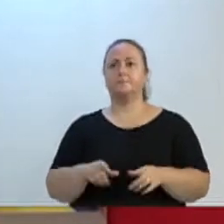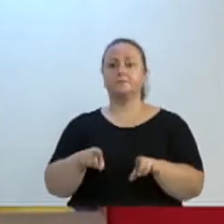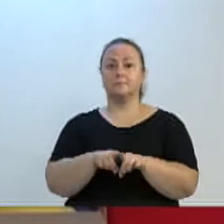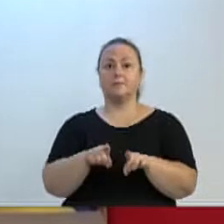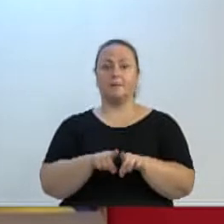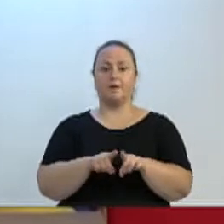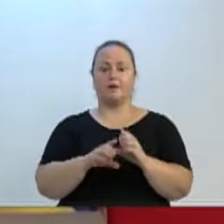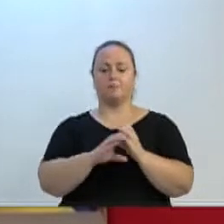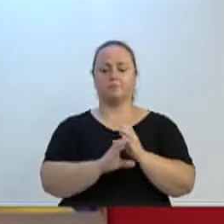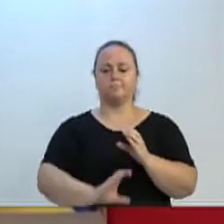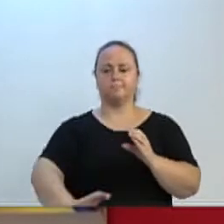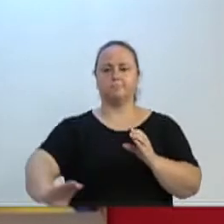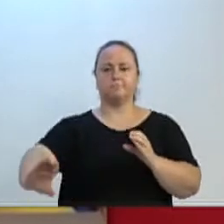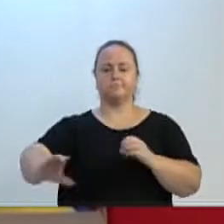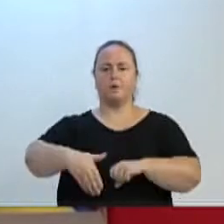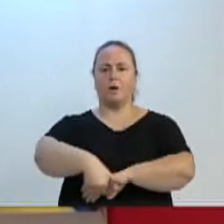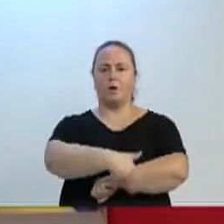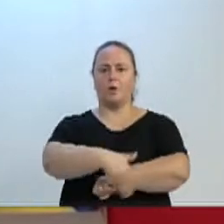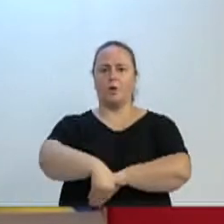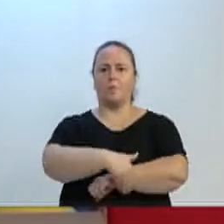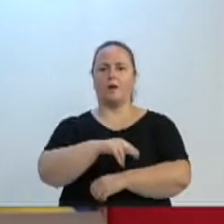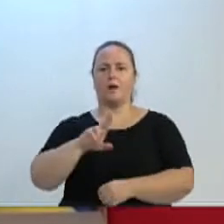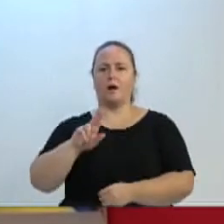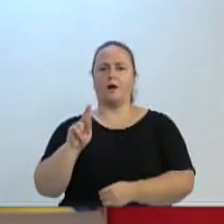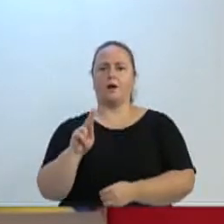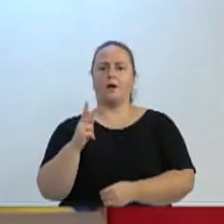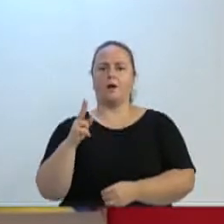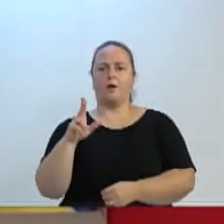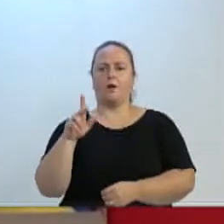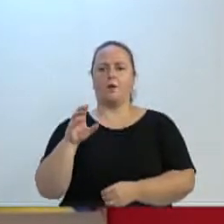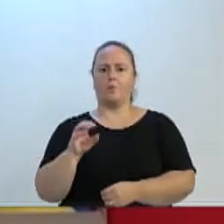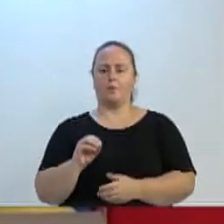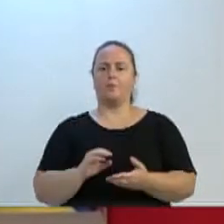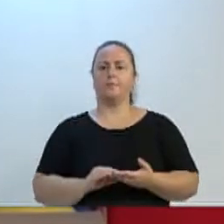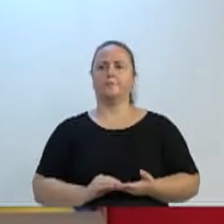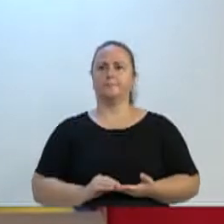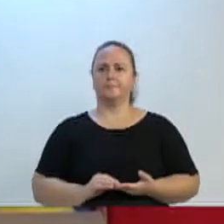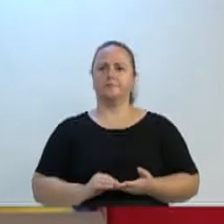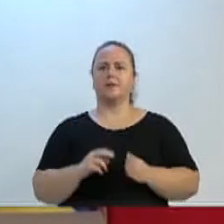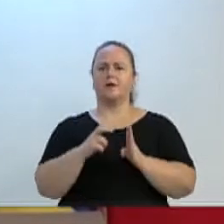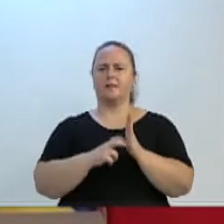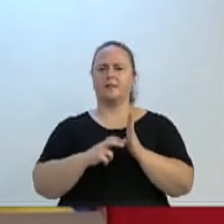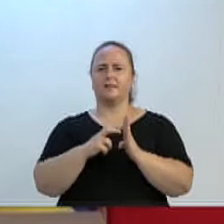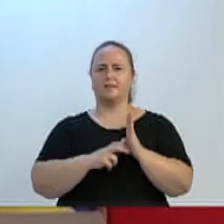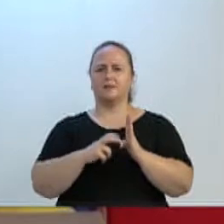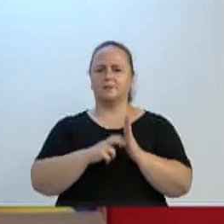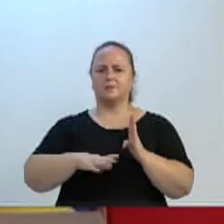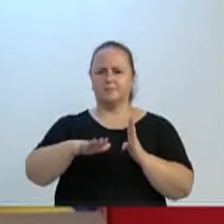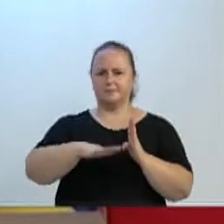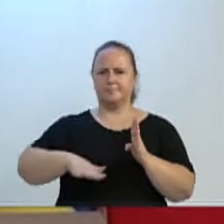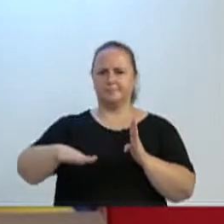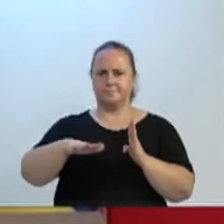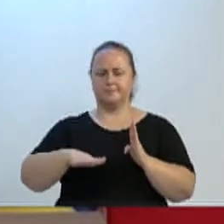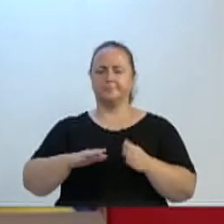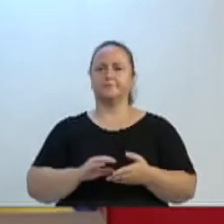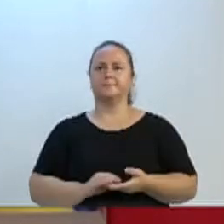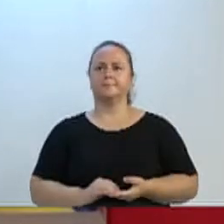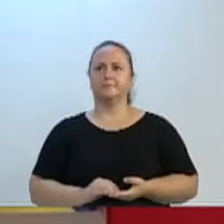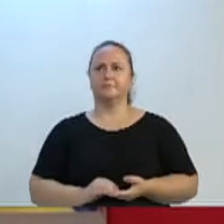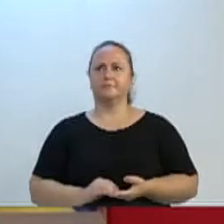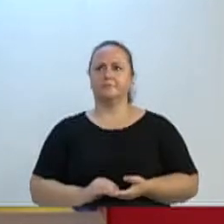Gense, no bairro Asilo, uma transversal da rua Estanela Oxete, Onde a BRK vem implantando